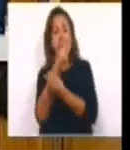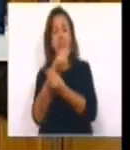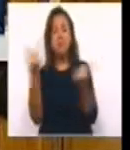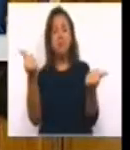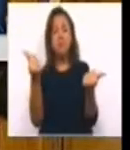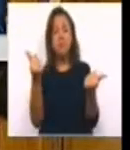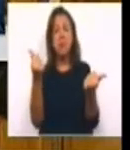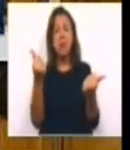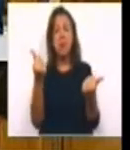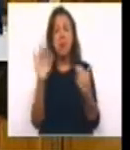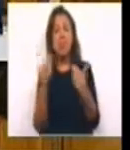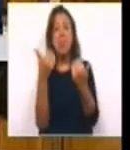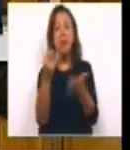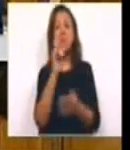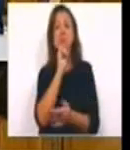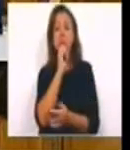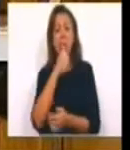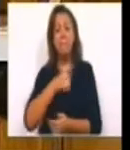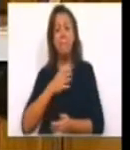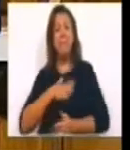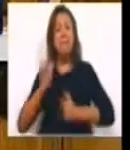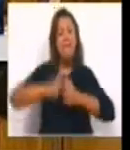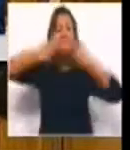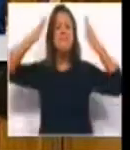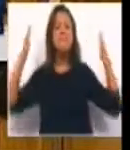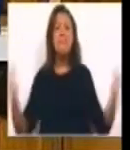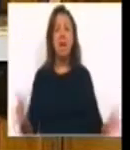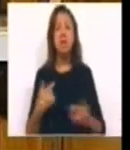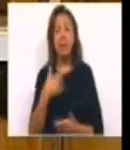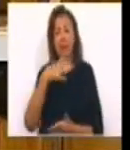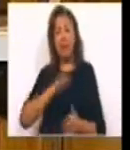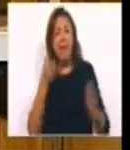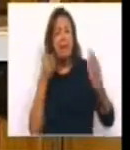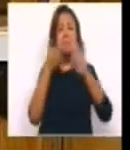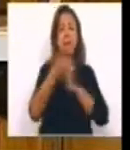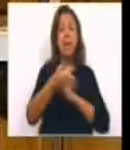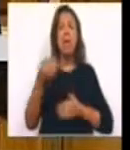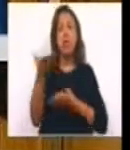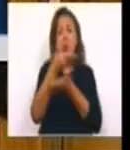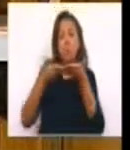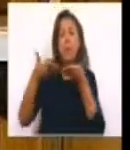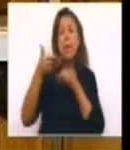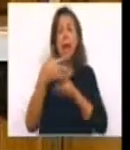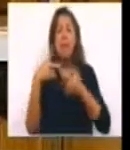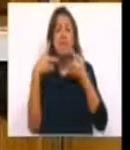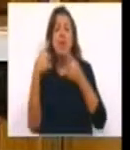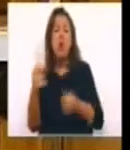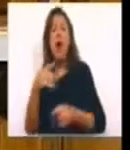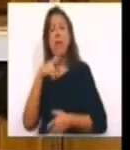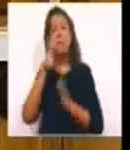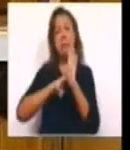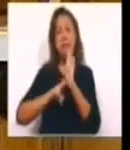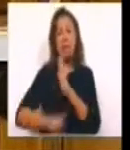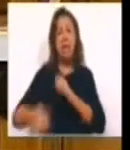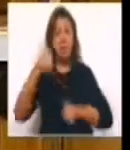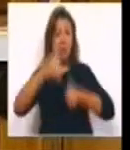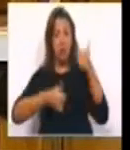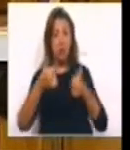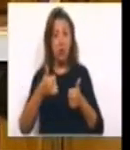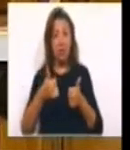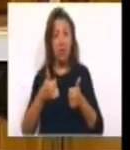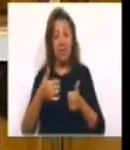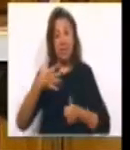empresa grande, muito grande, se quer entrar num mercado e violar as regras da concorrência, cria uma sociedade